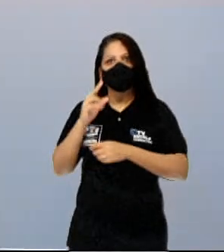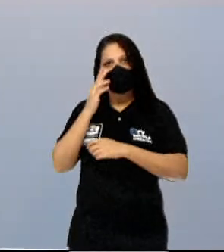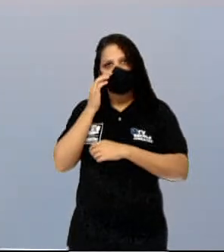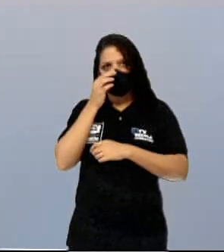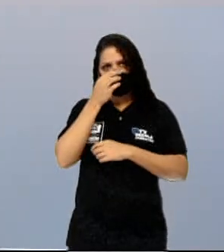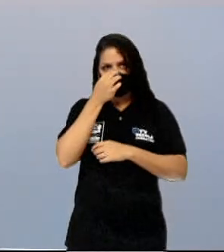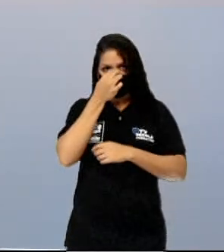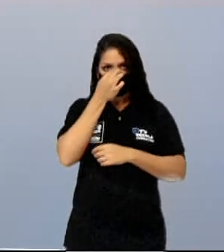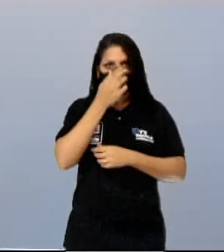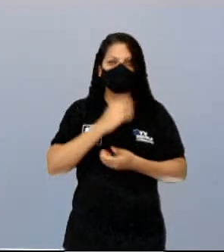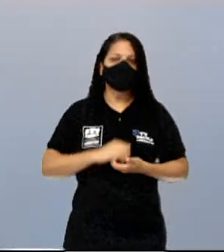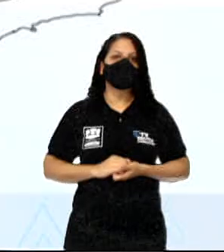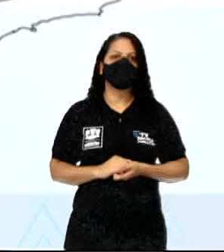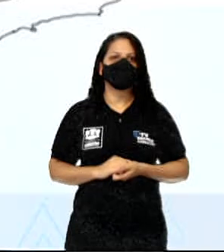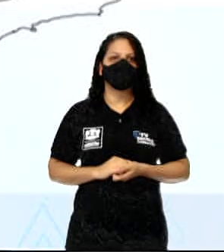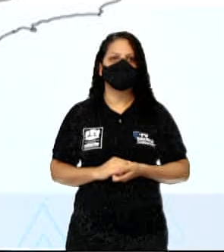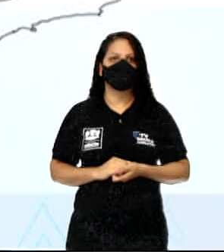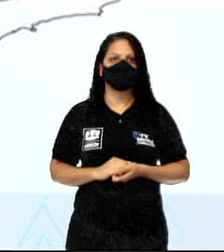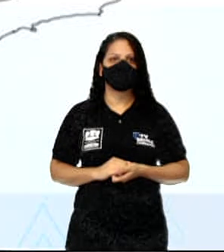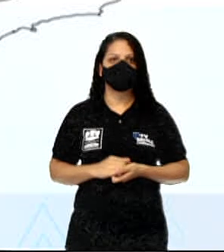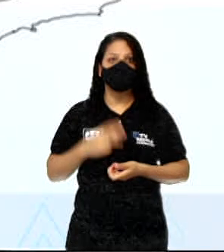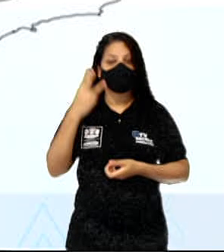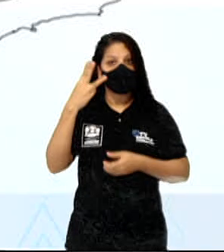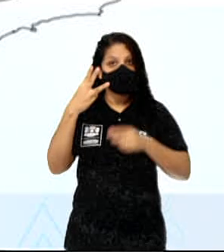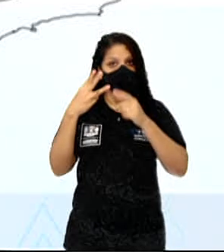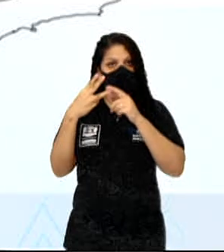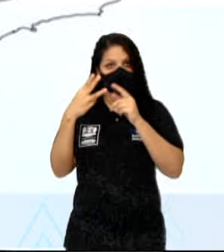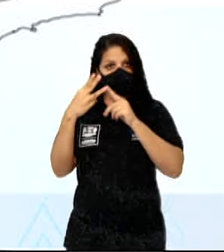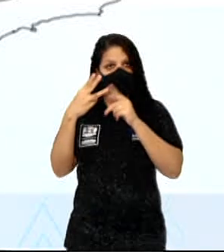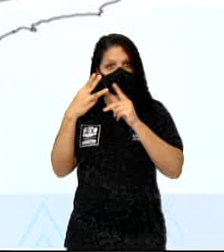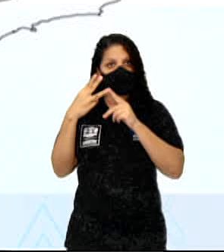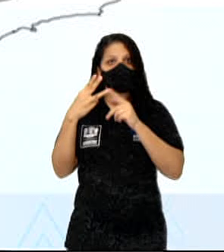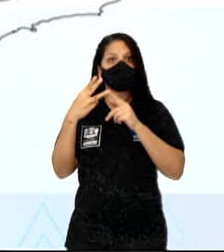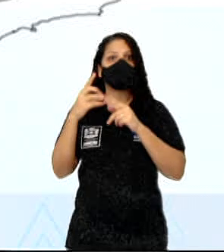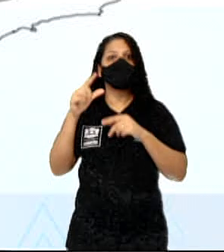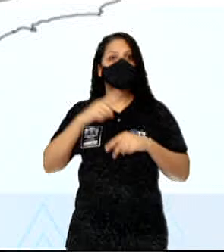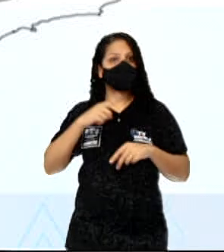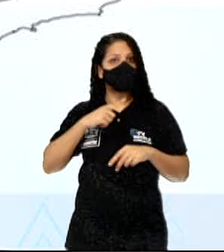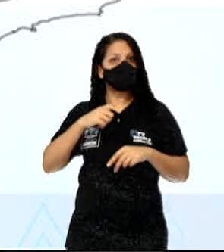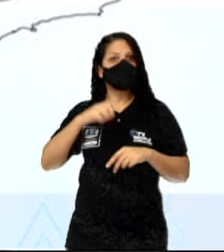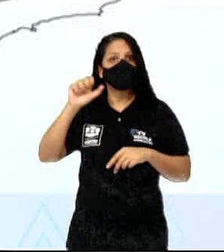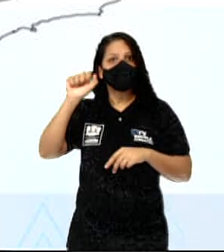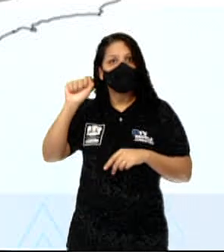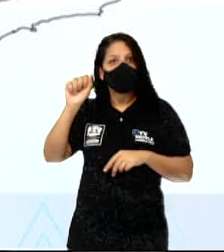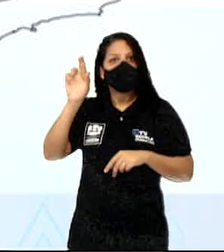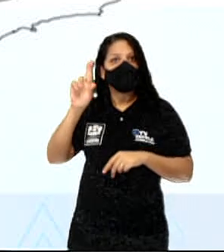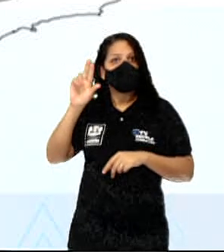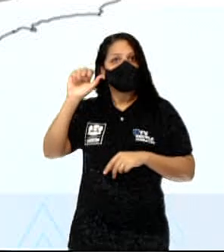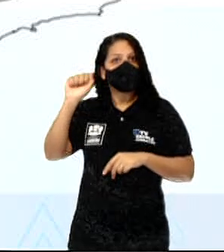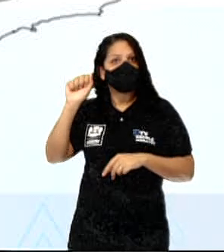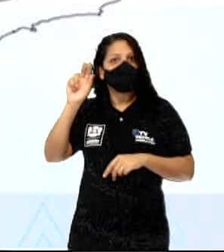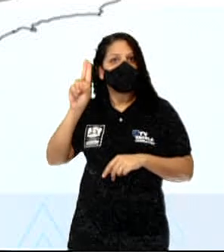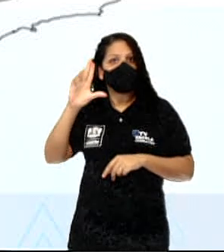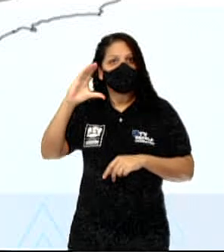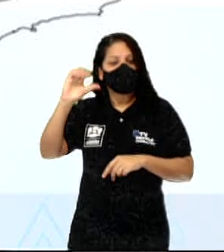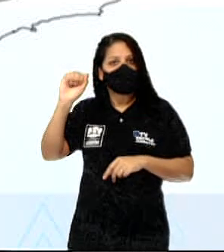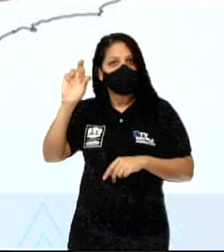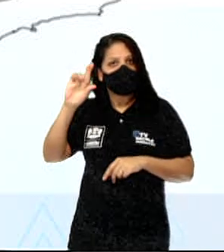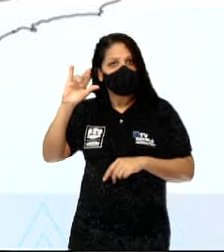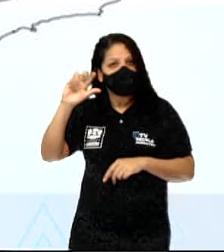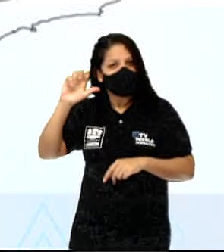no mapa que ela está ali, na região sul do Brasil. Ela pega os estados do Rio Grande do Sul, Santa Catarina,